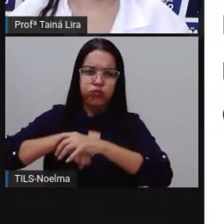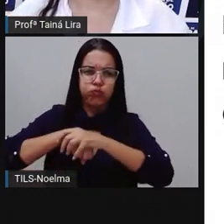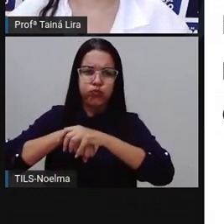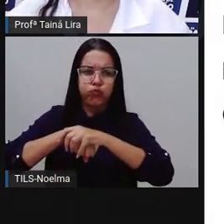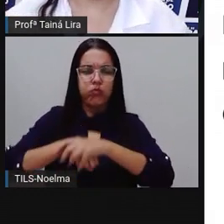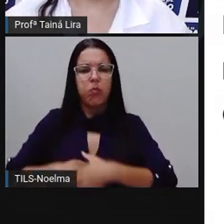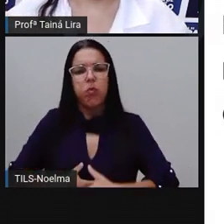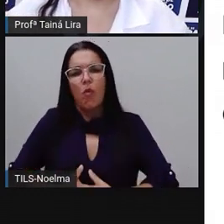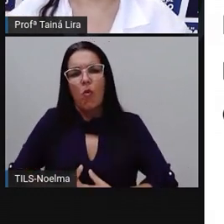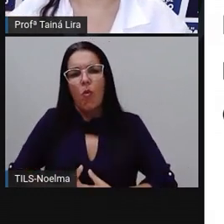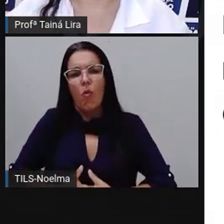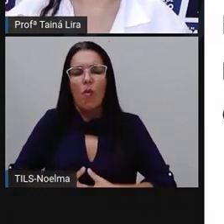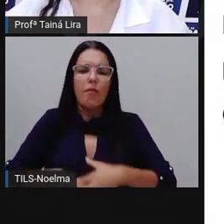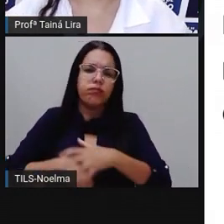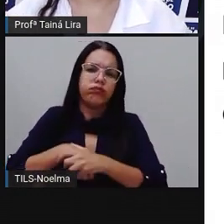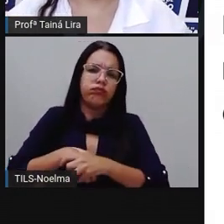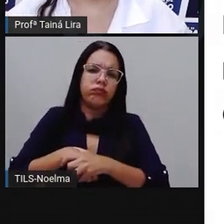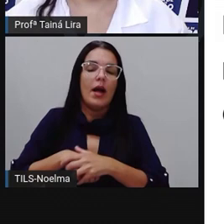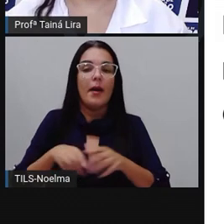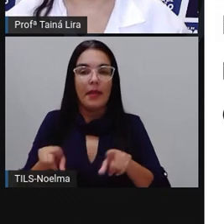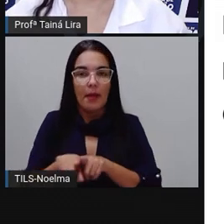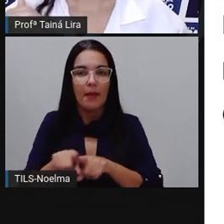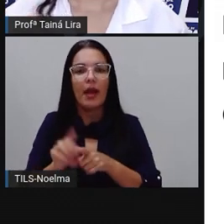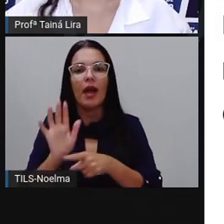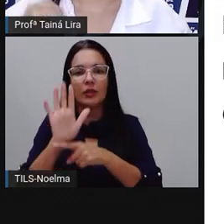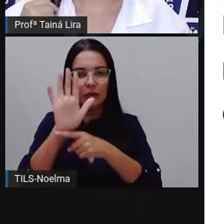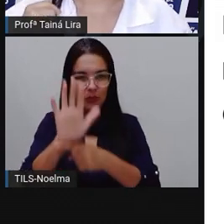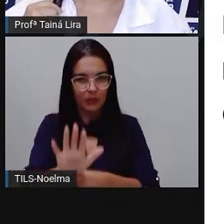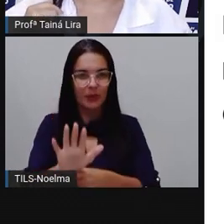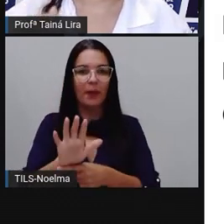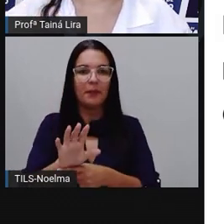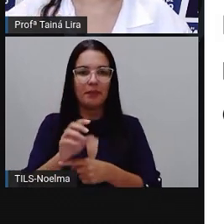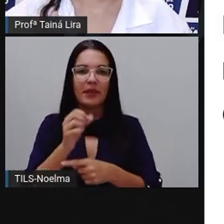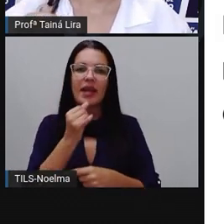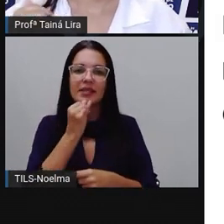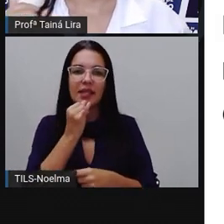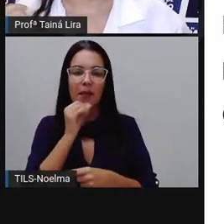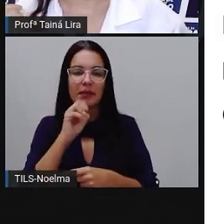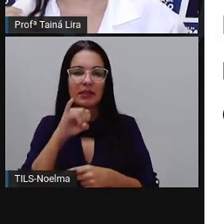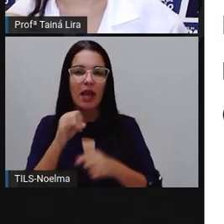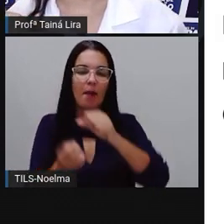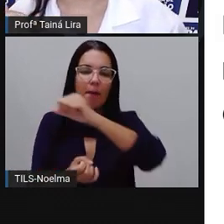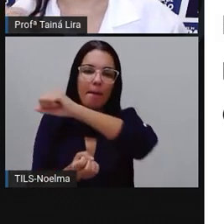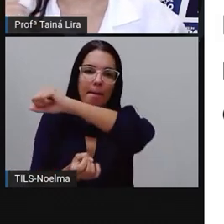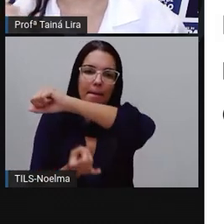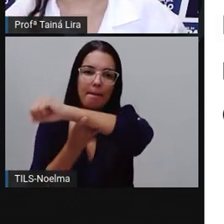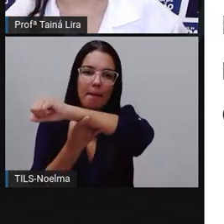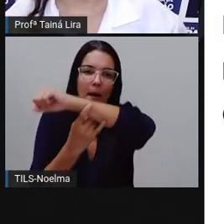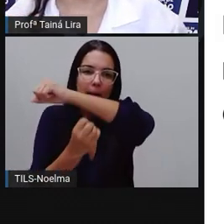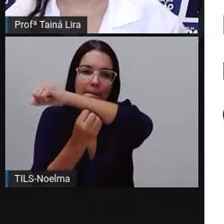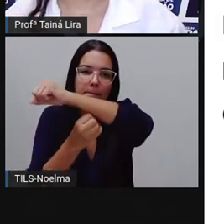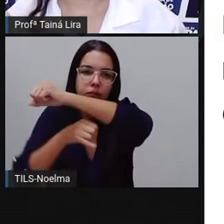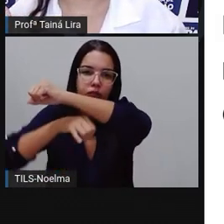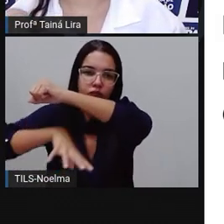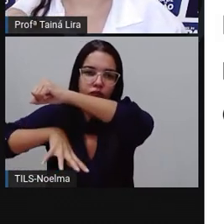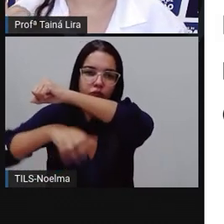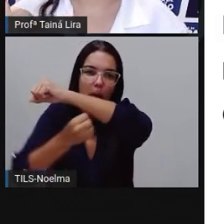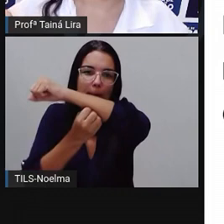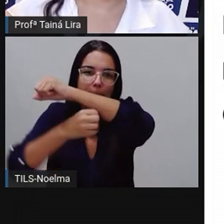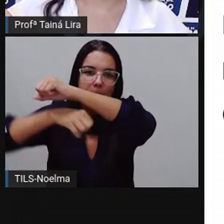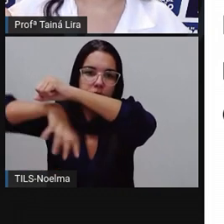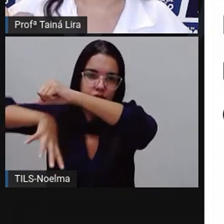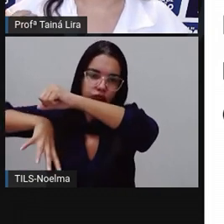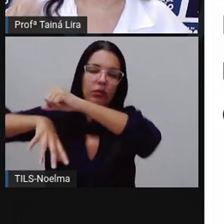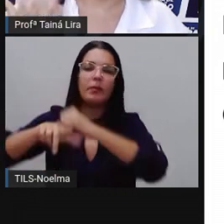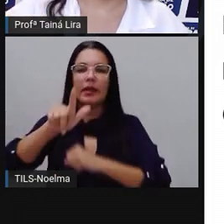sistema digestório, da nossa digestão. Então, por exemplo, ajuda aí na digestão, ajuda na